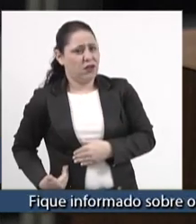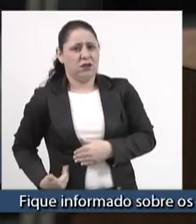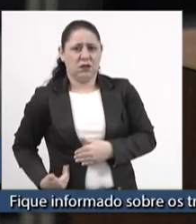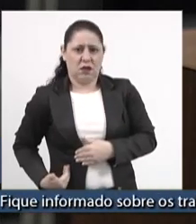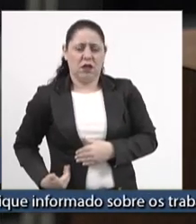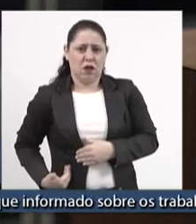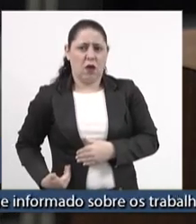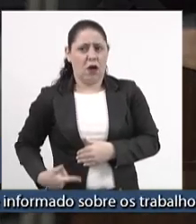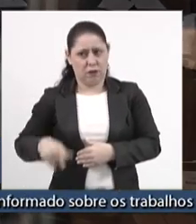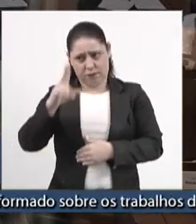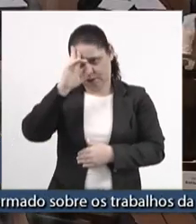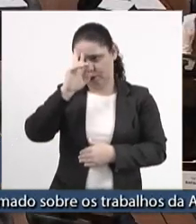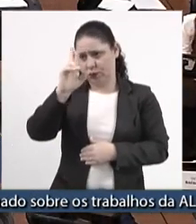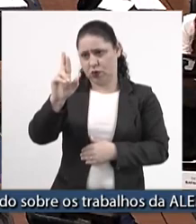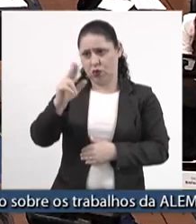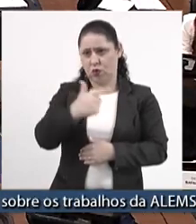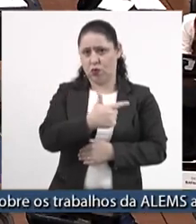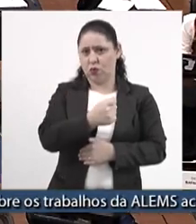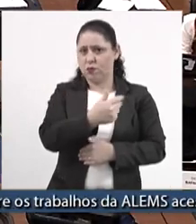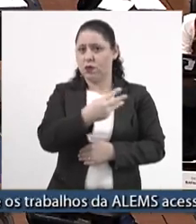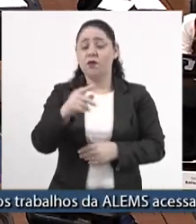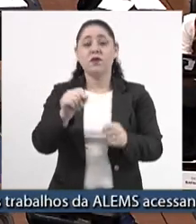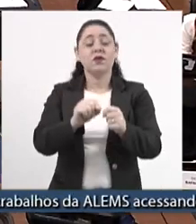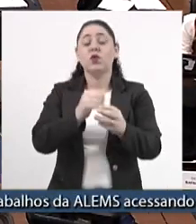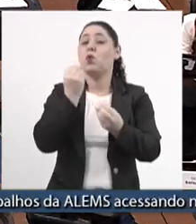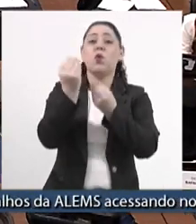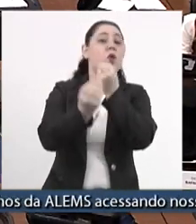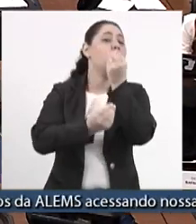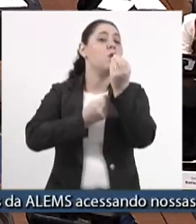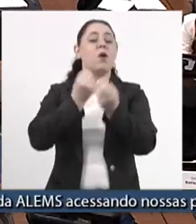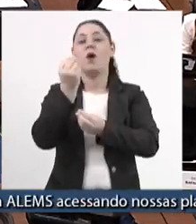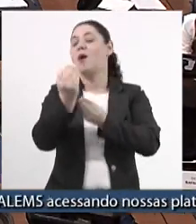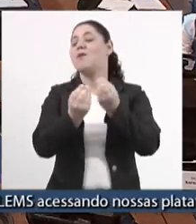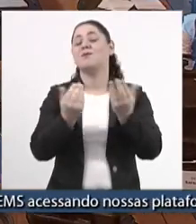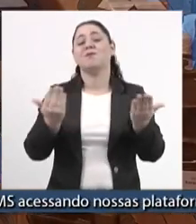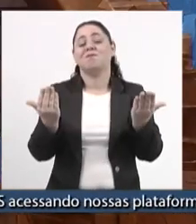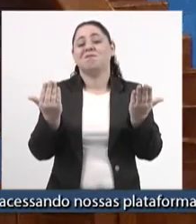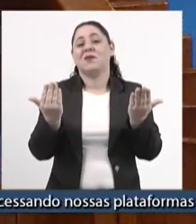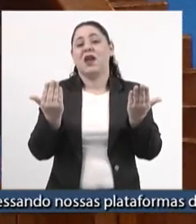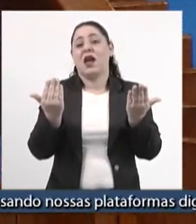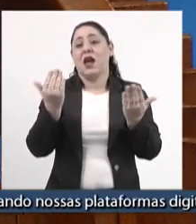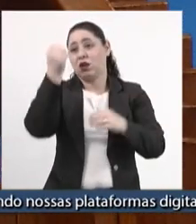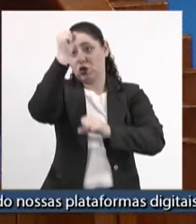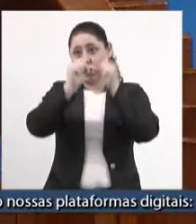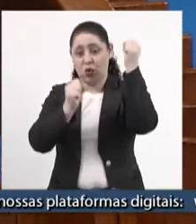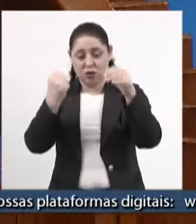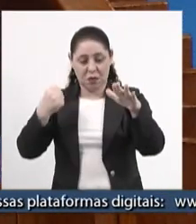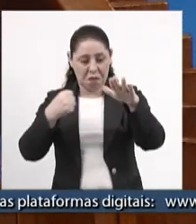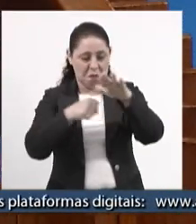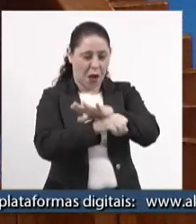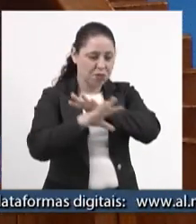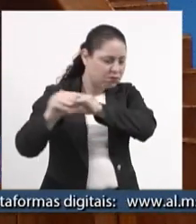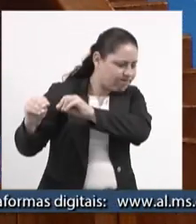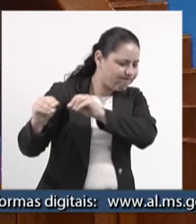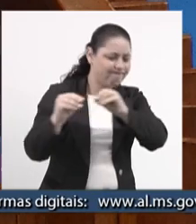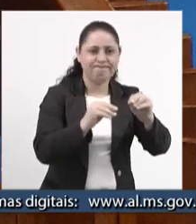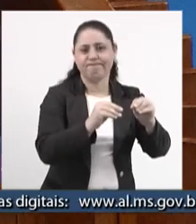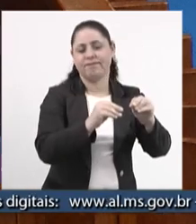estiver no comando em 2033 vai fazer como para levar uma indústria para Rio Negro?